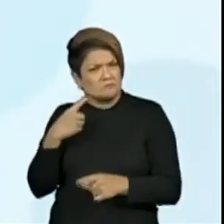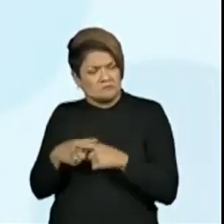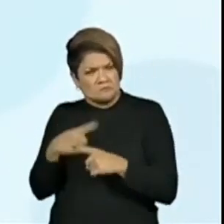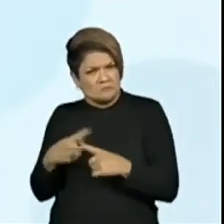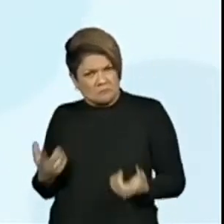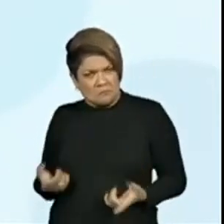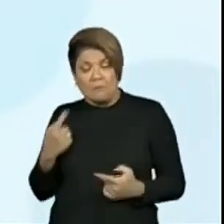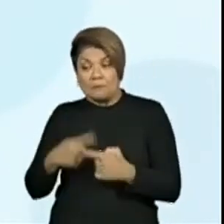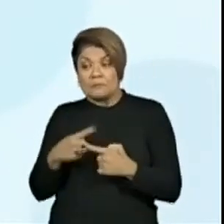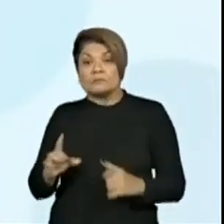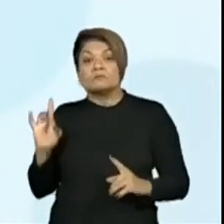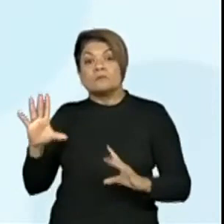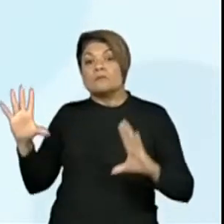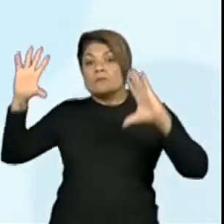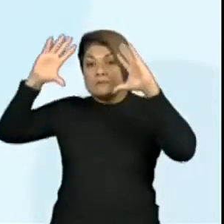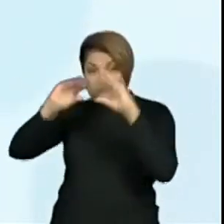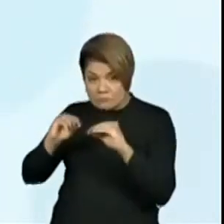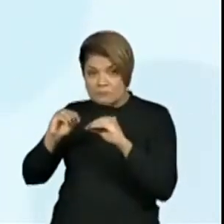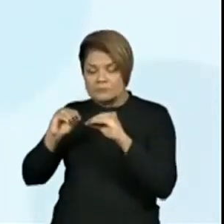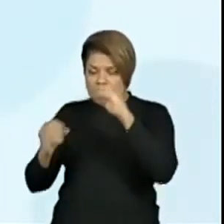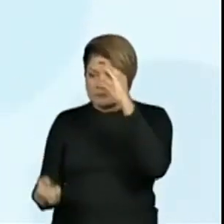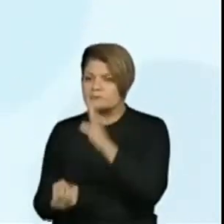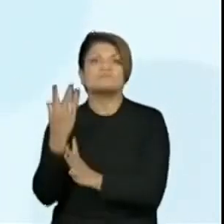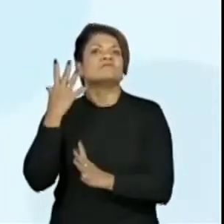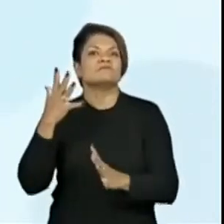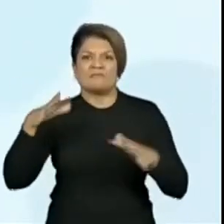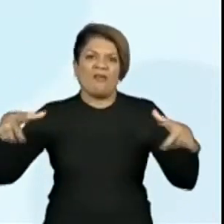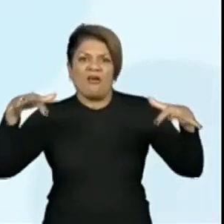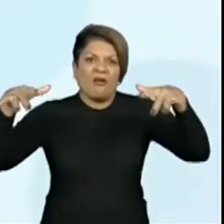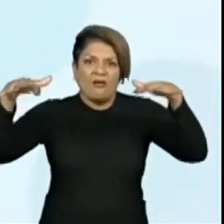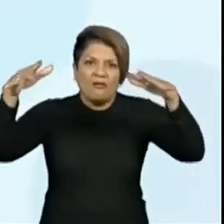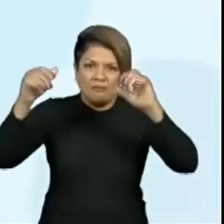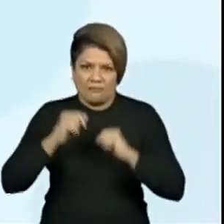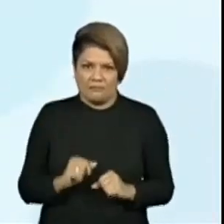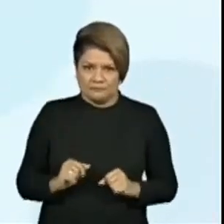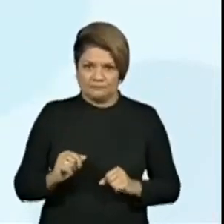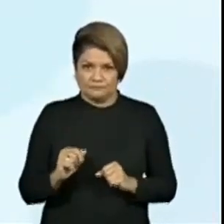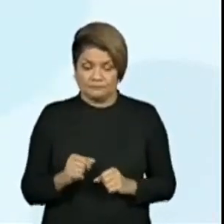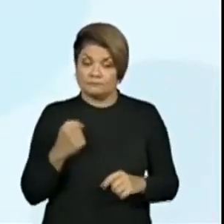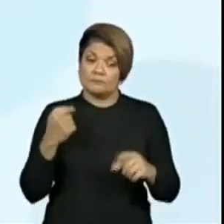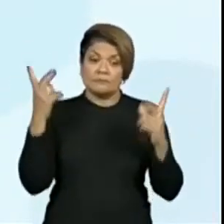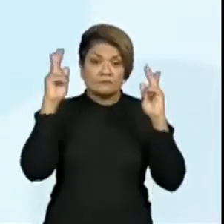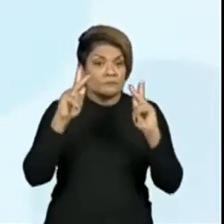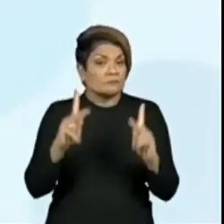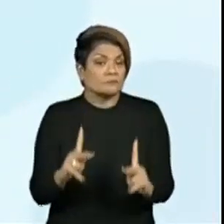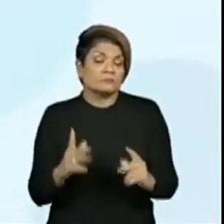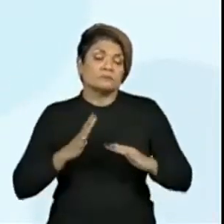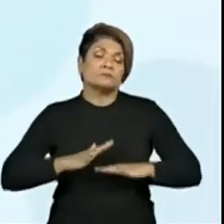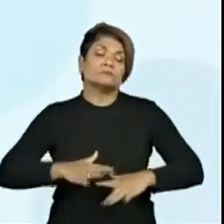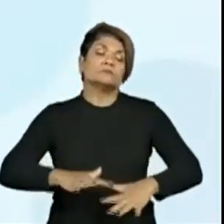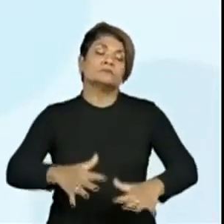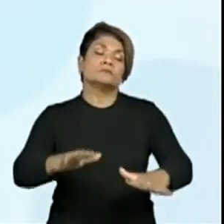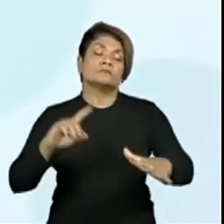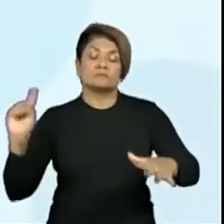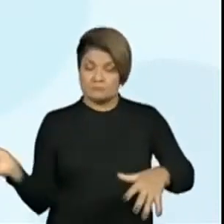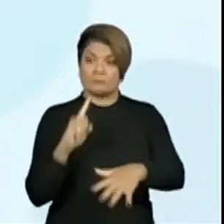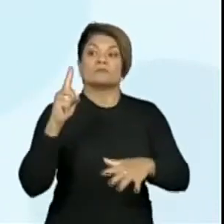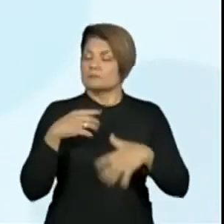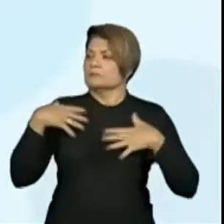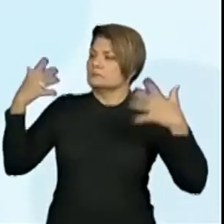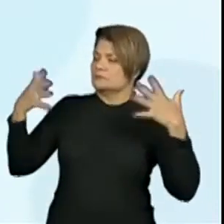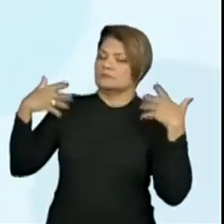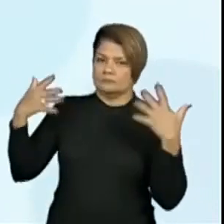assombrar a paz do reino do lago verde. Certa noite, noturno,